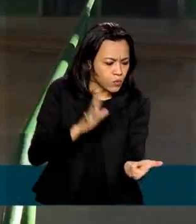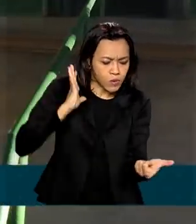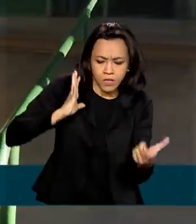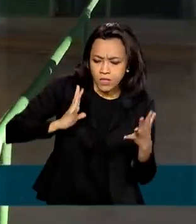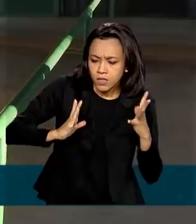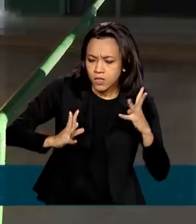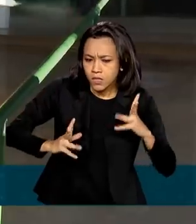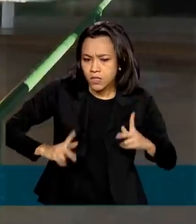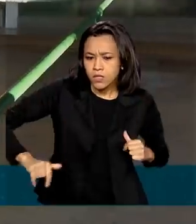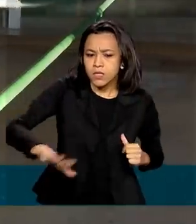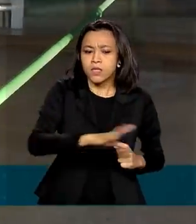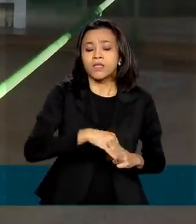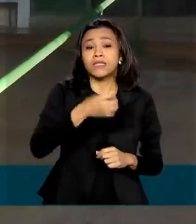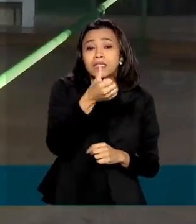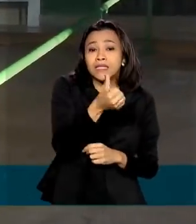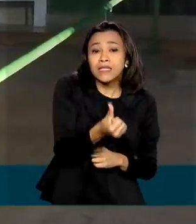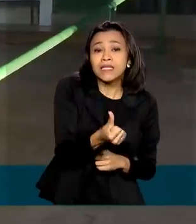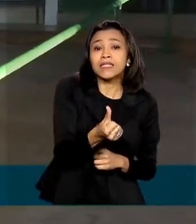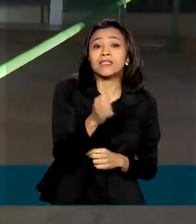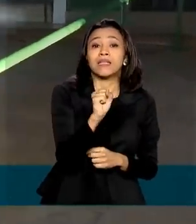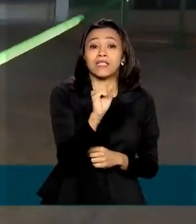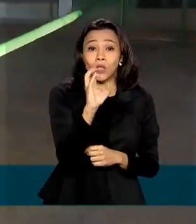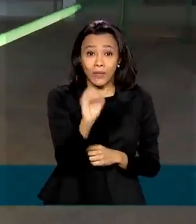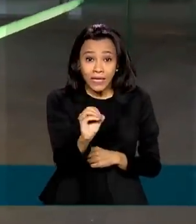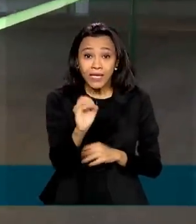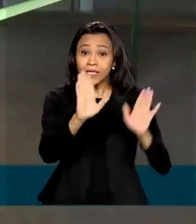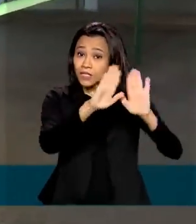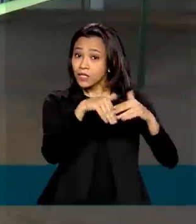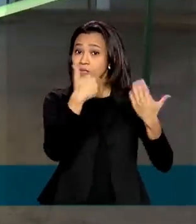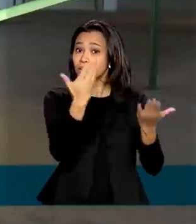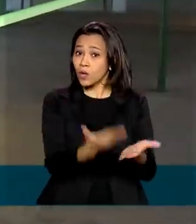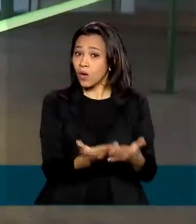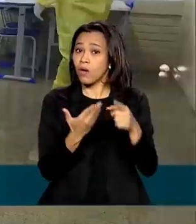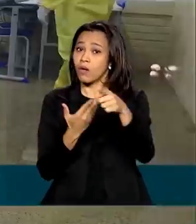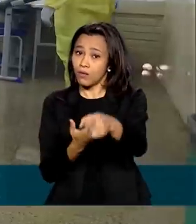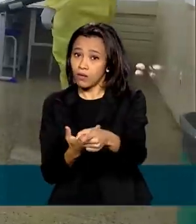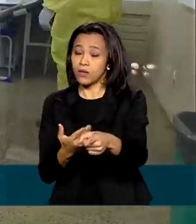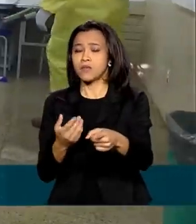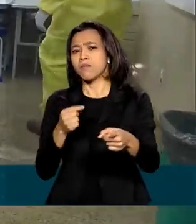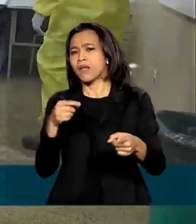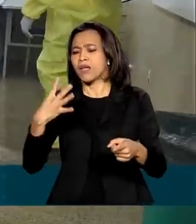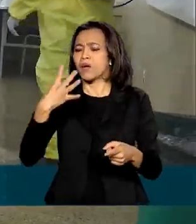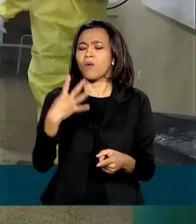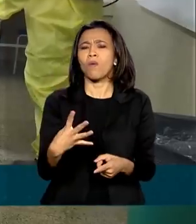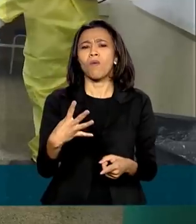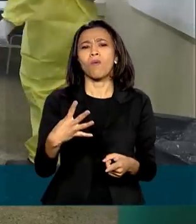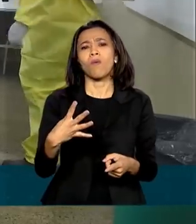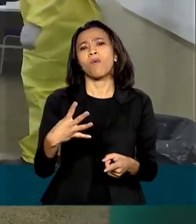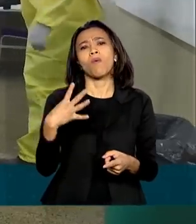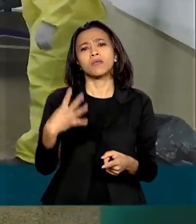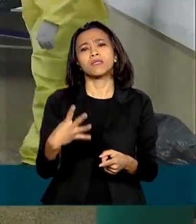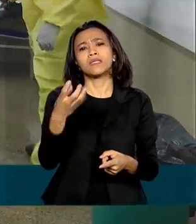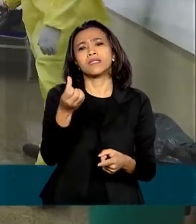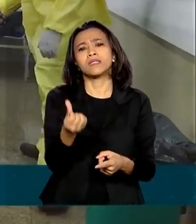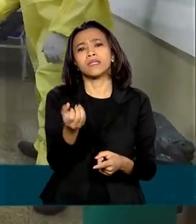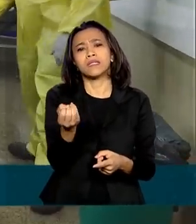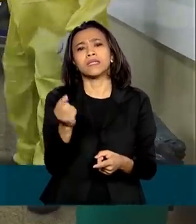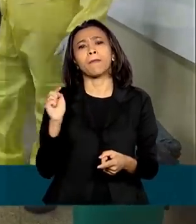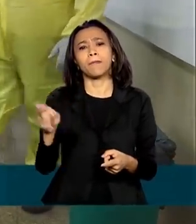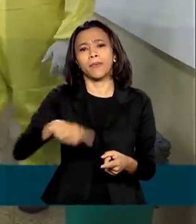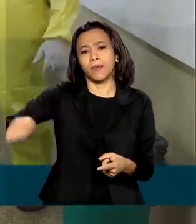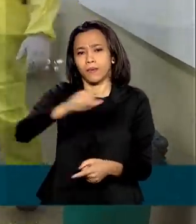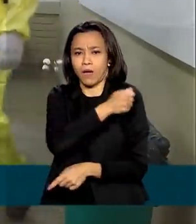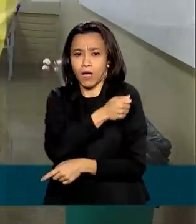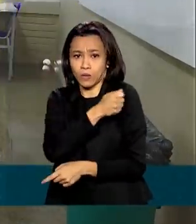686 escolas da rede pública de ensino para que os 460 mil estudantes e